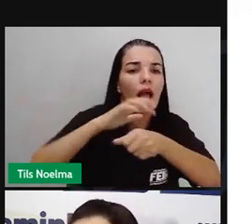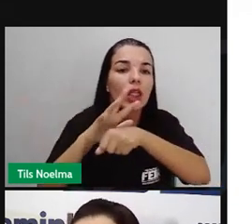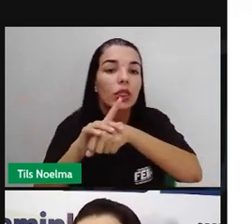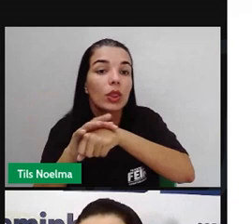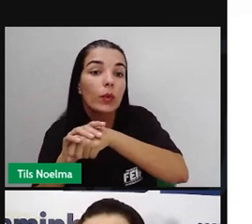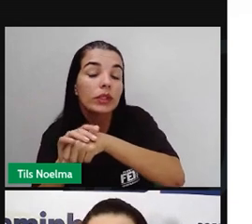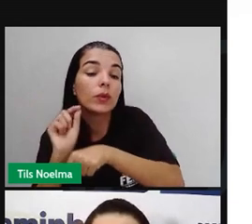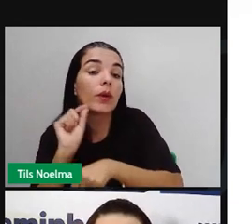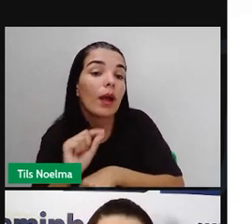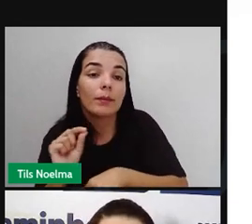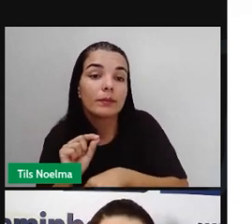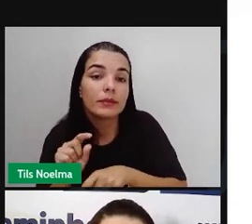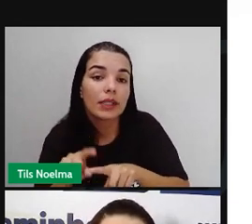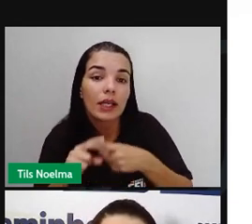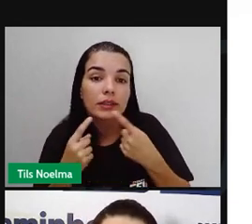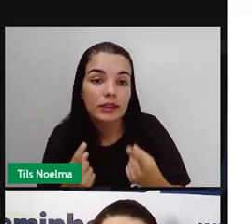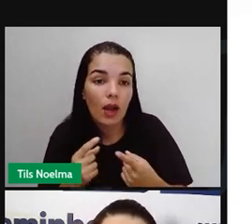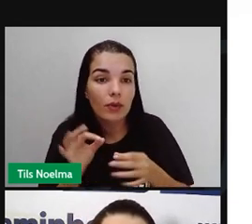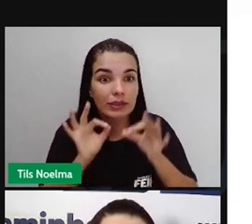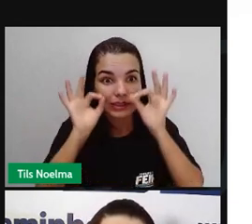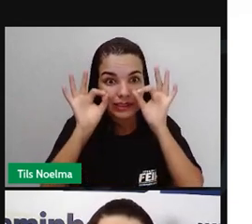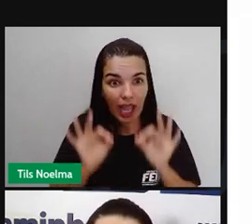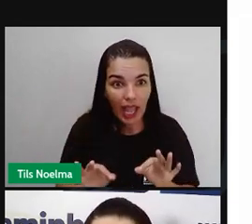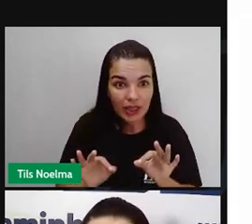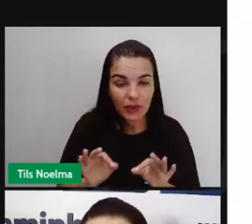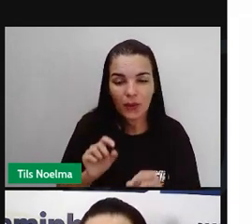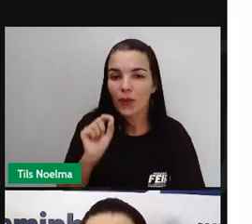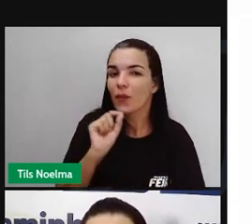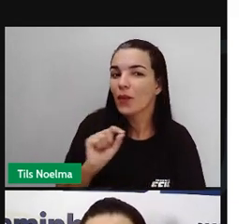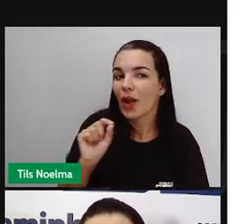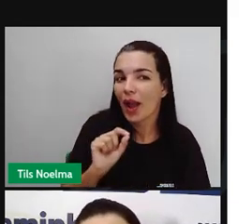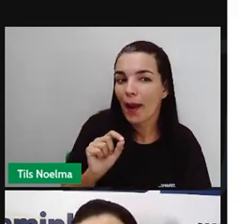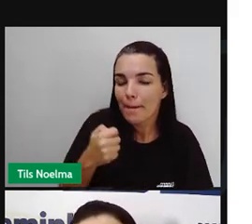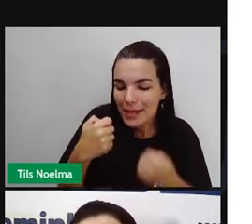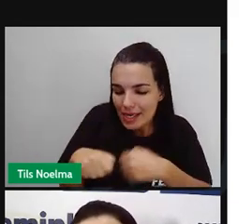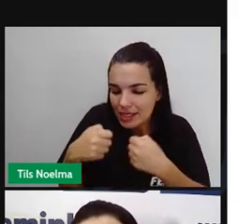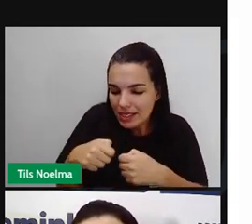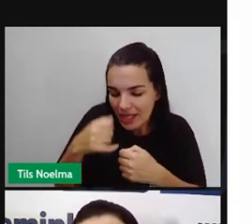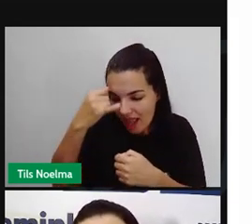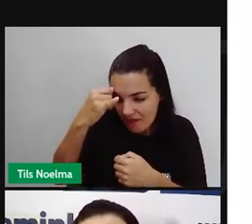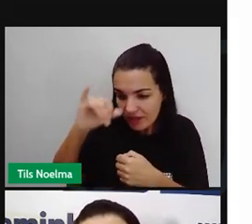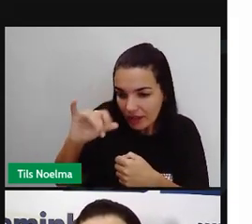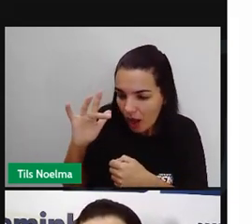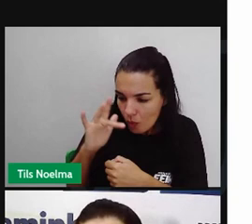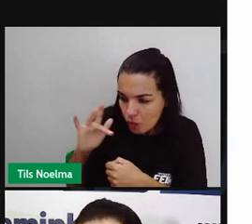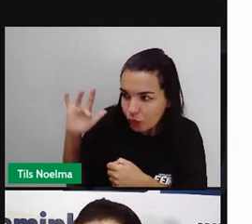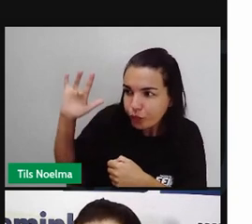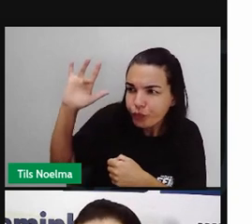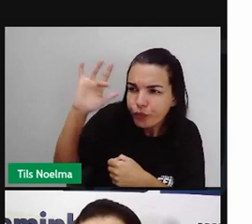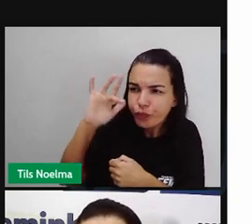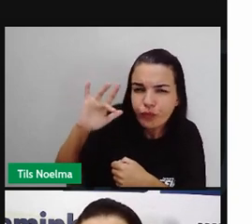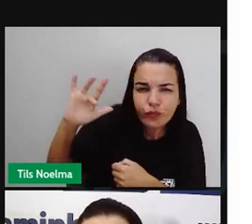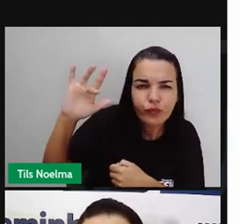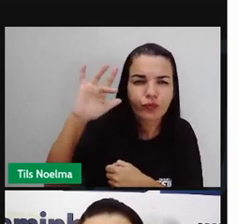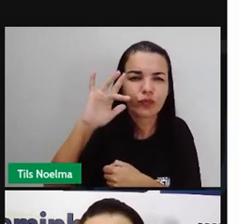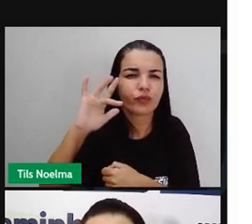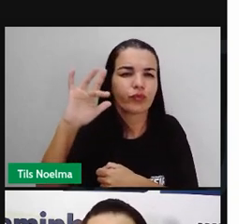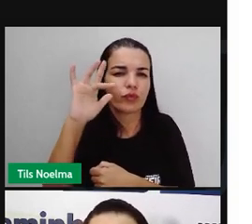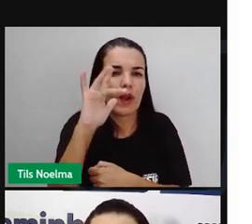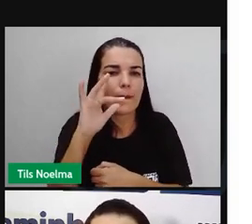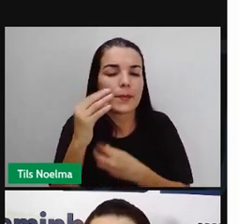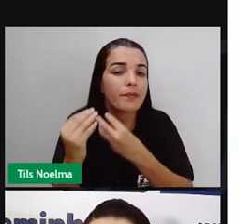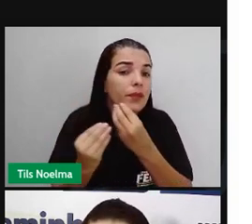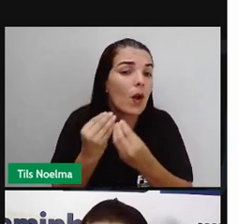nada mais correto do que a gente combater um vetor, né, que seria aí o Aedes aegypti. Como a gente